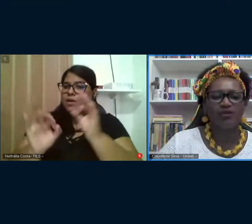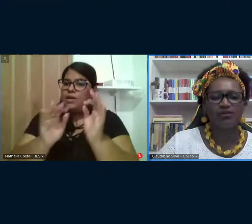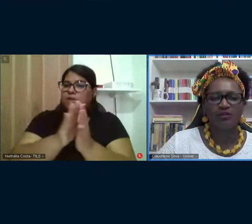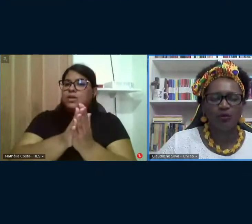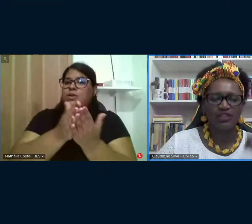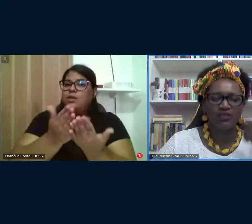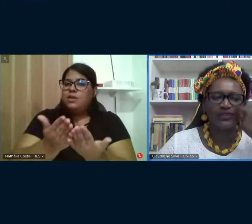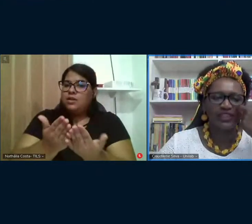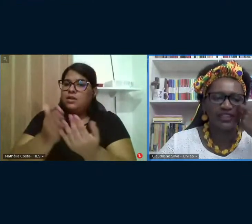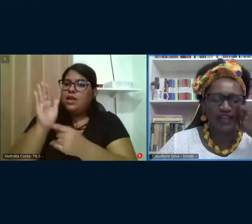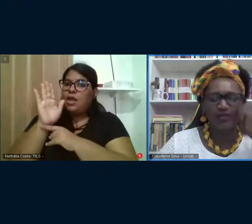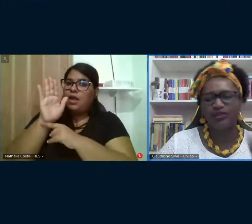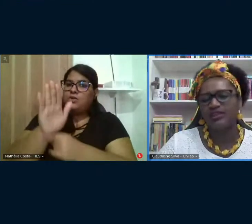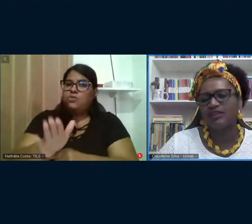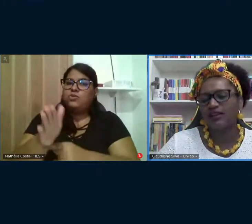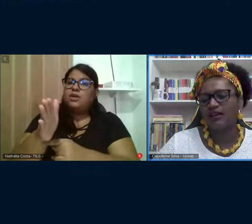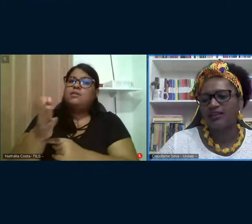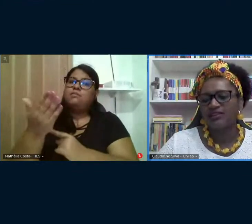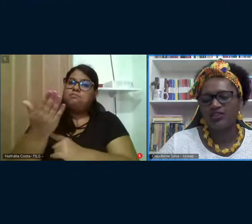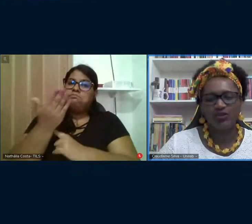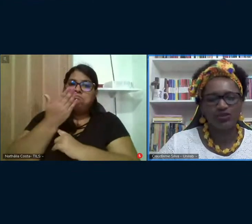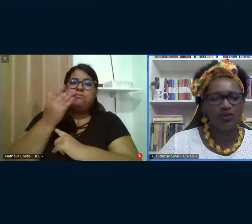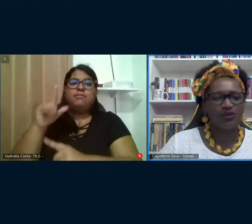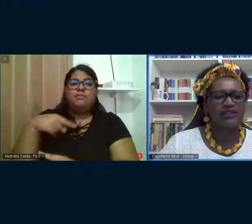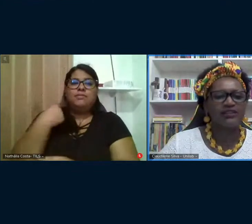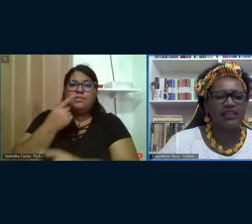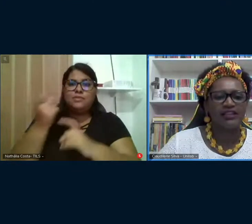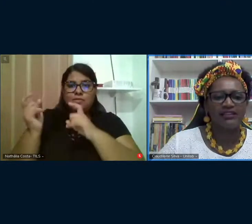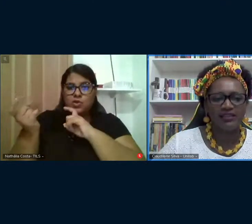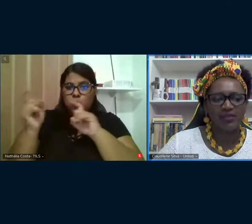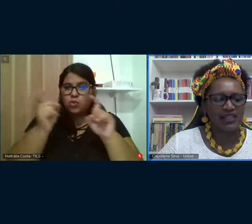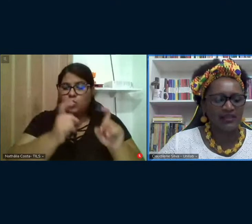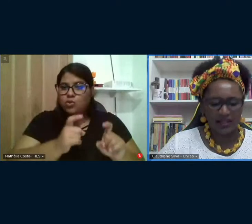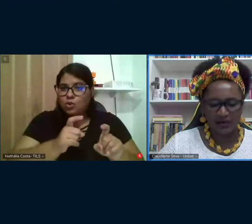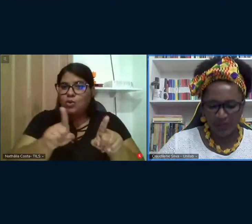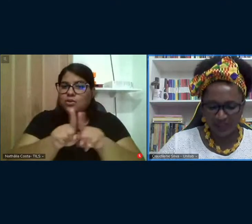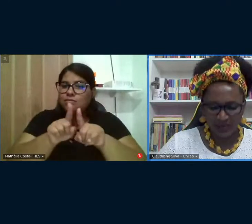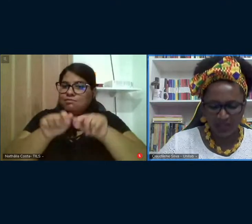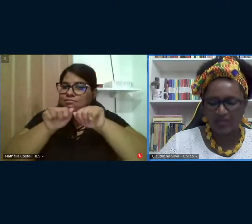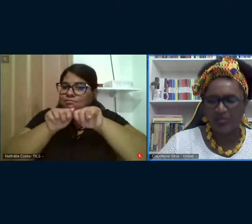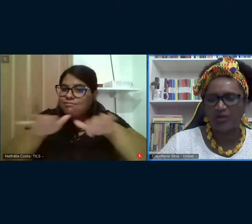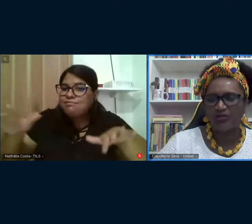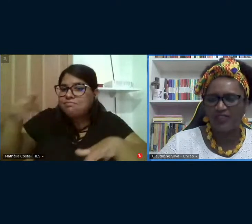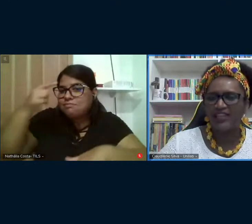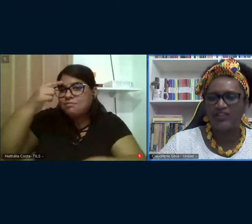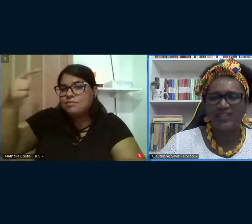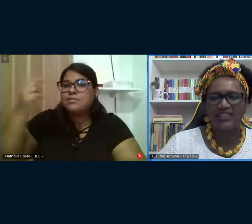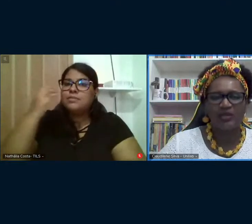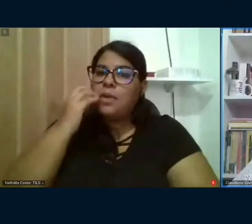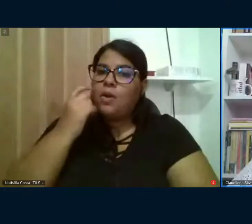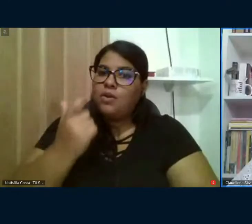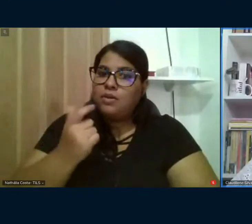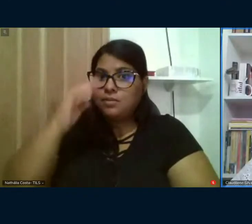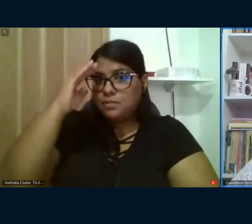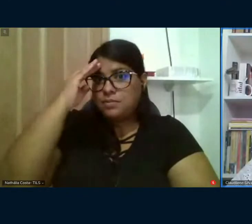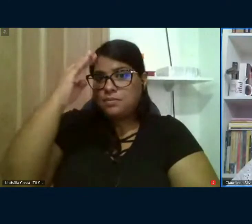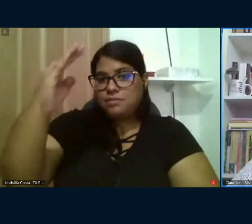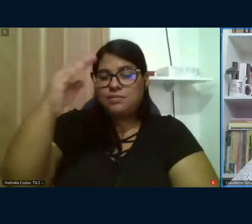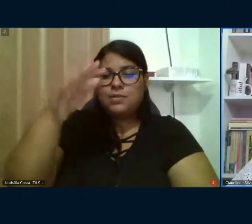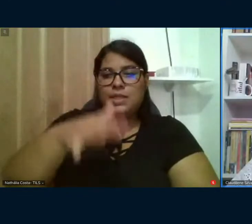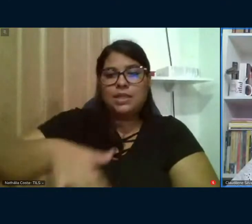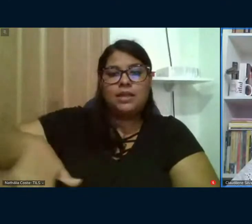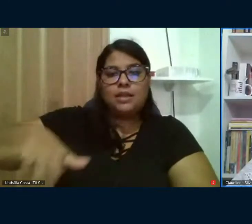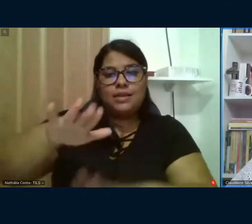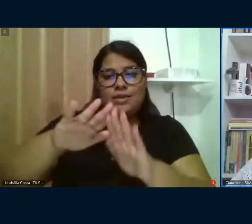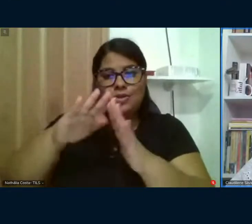muito têm a contribuir com nossas discussões e disseminação do pensamento de Paulo Freire, especialmente no espaço